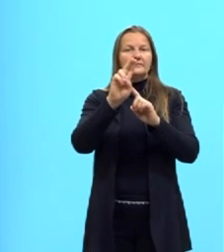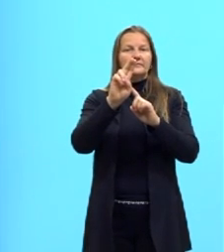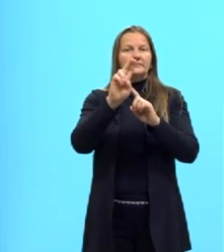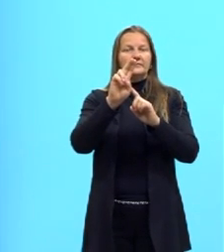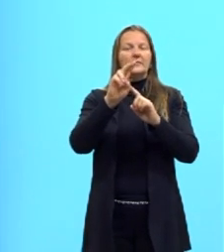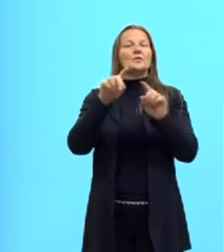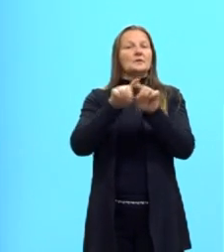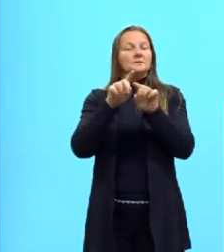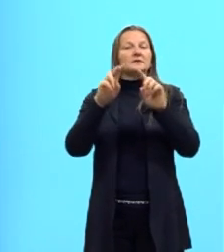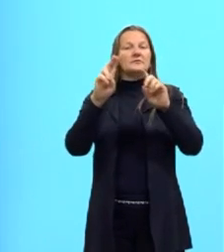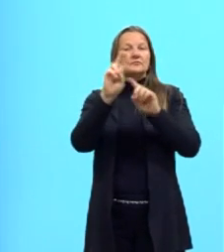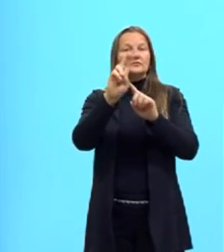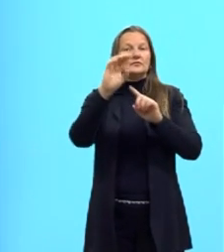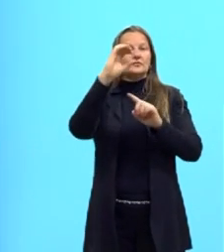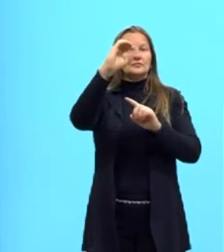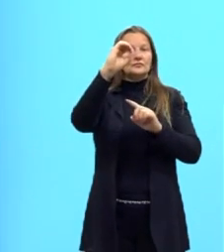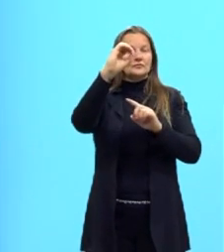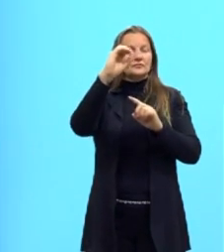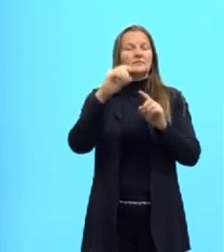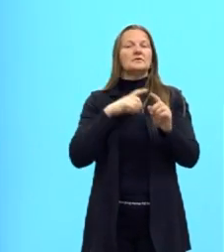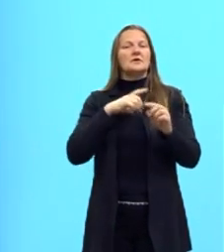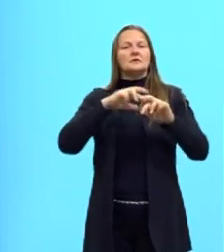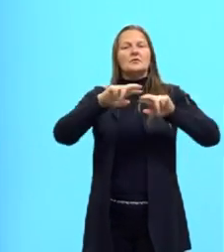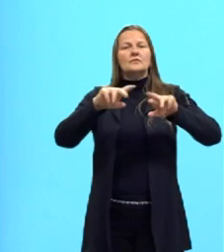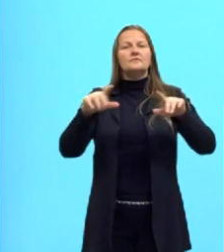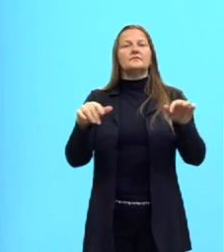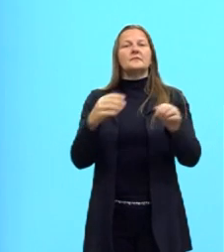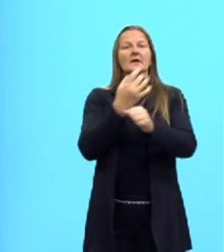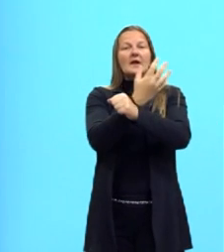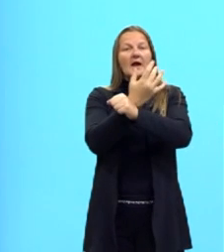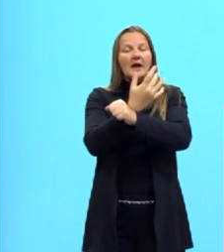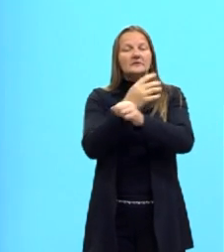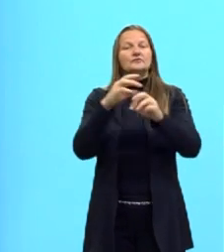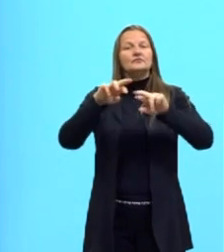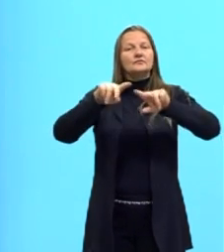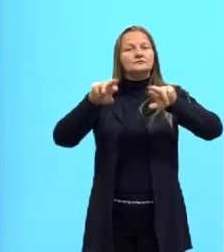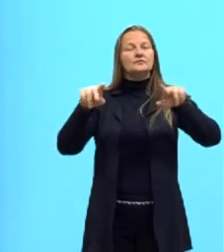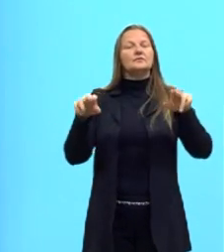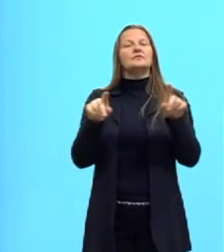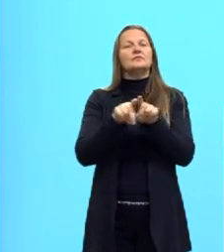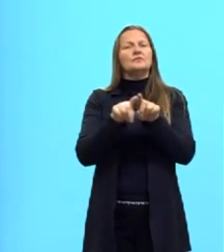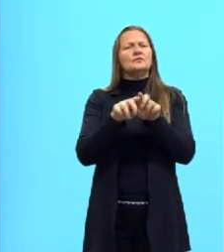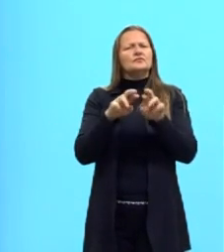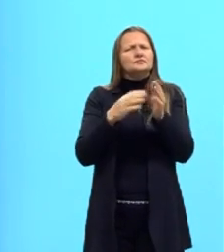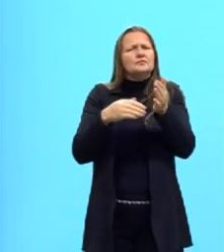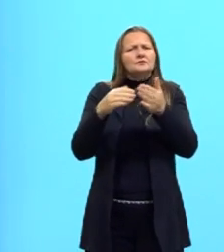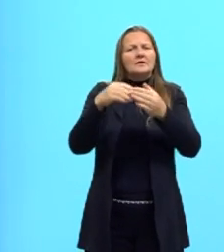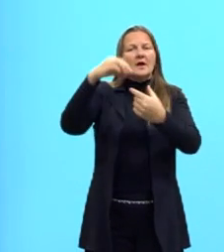os ácidos carboxílicos, os éteres e os ésteres, ok?